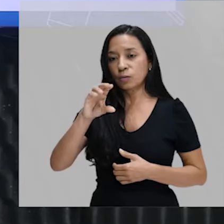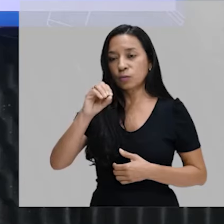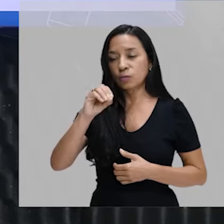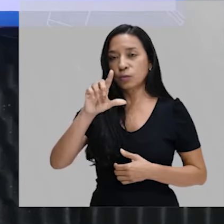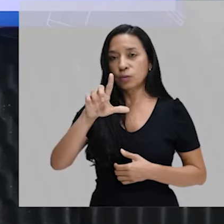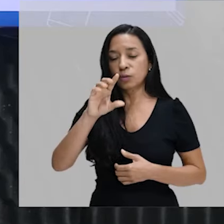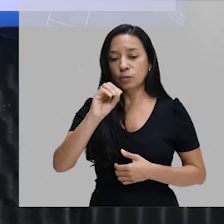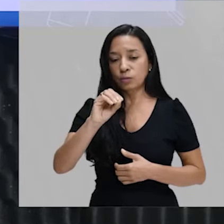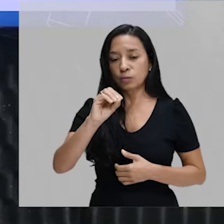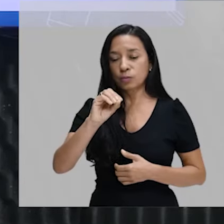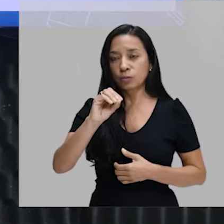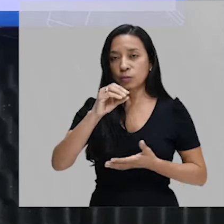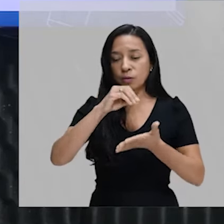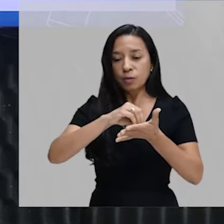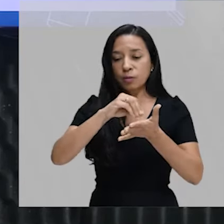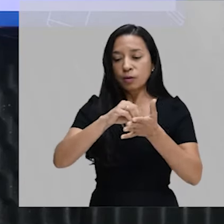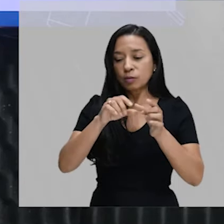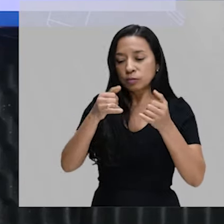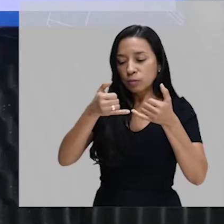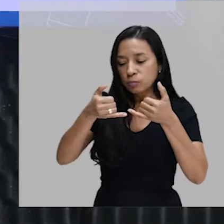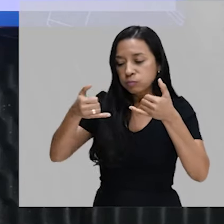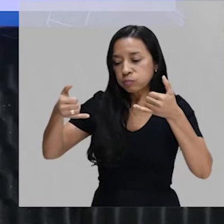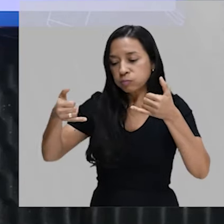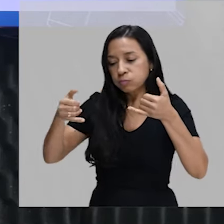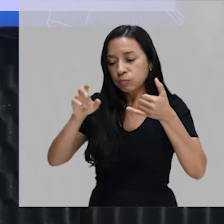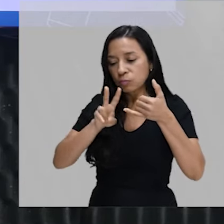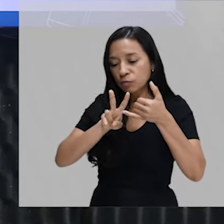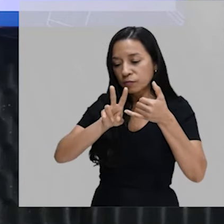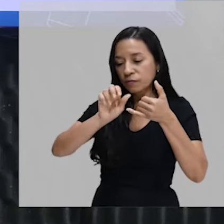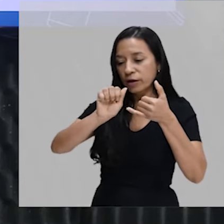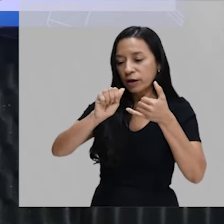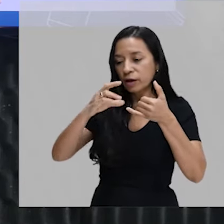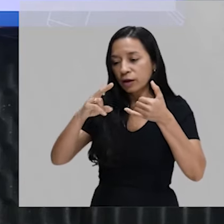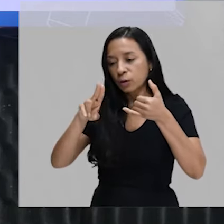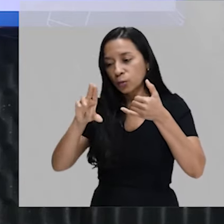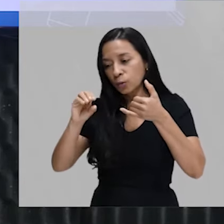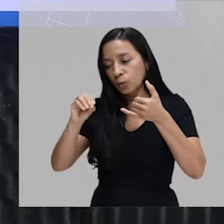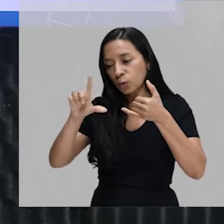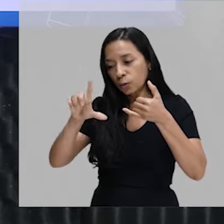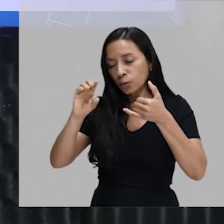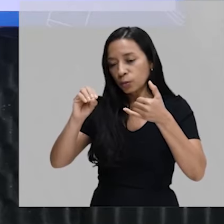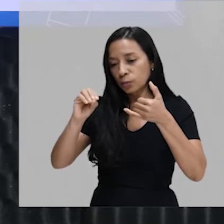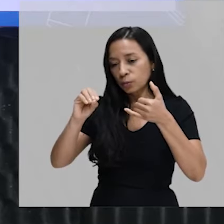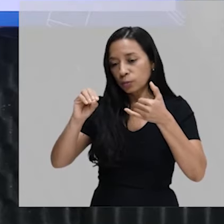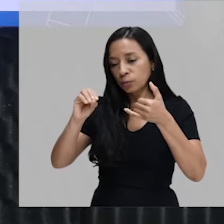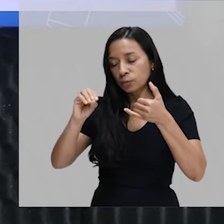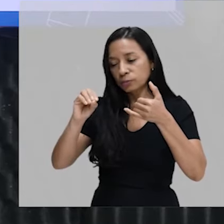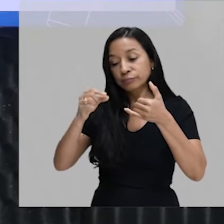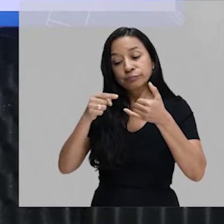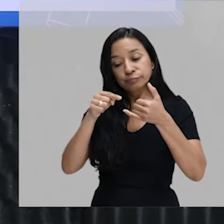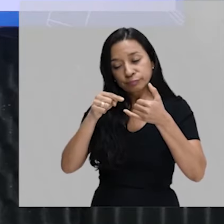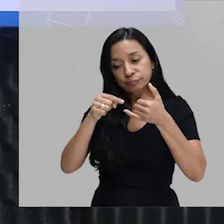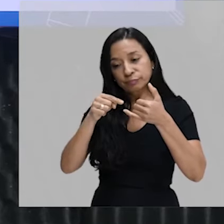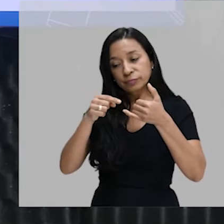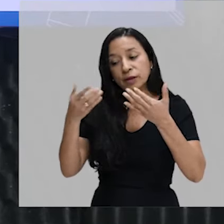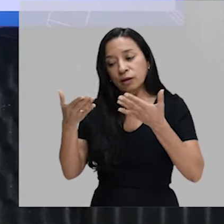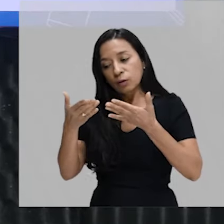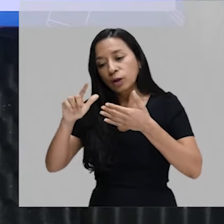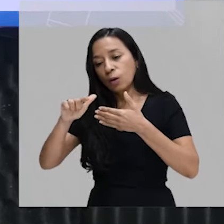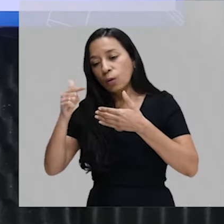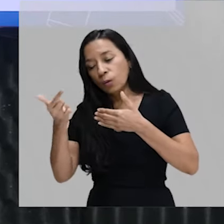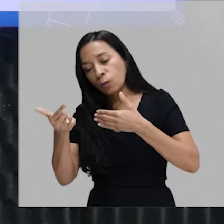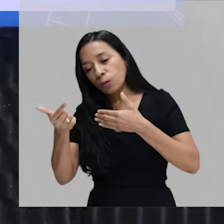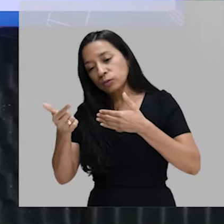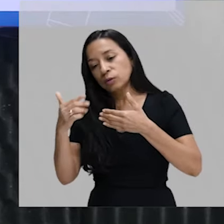eliminado por... Qual é o processo em que esse vaculo ele é eliminado para